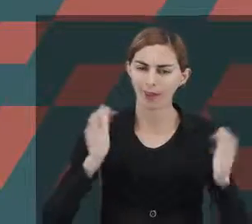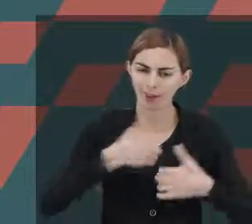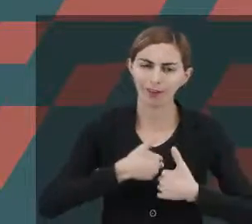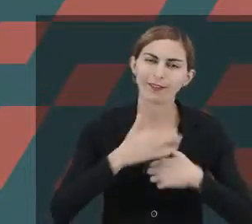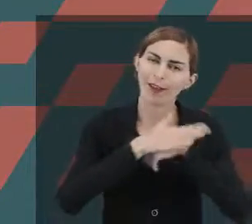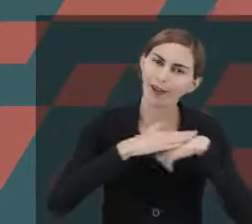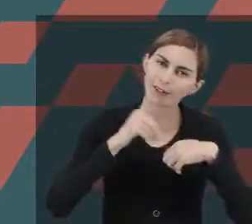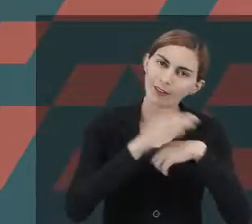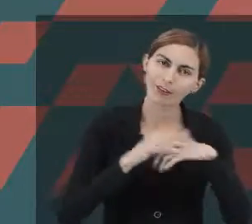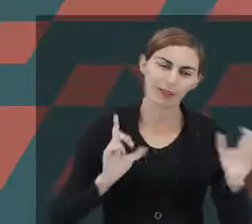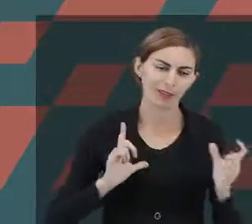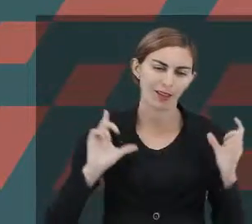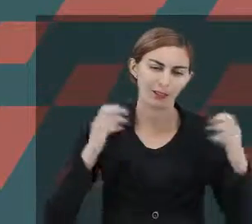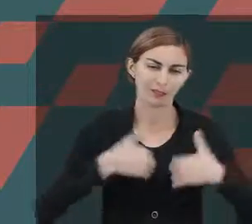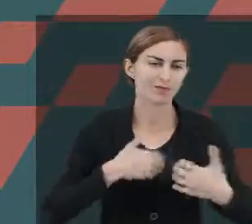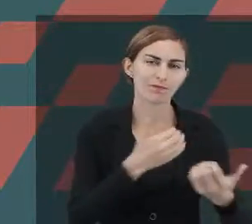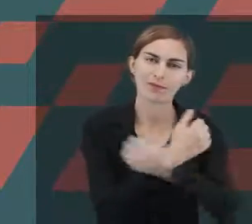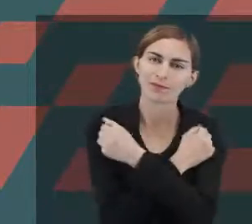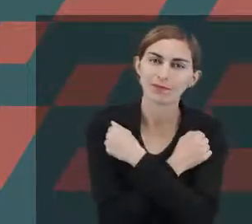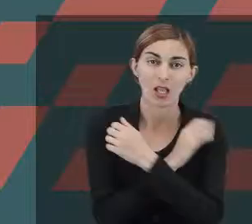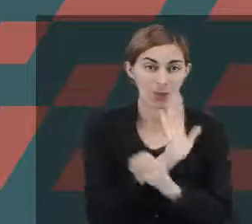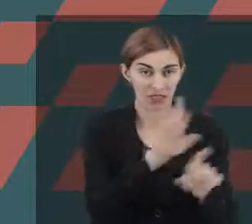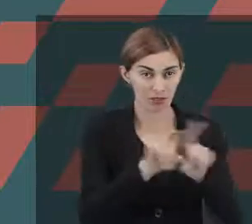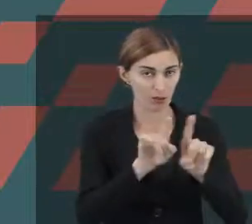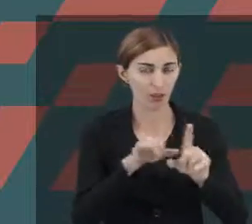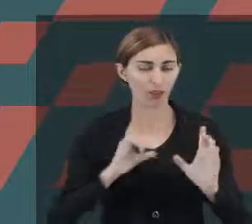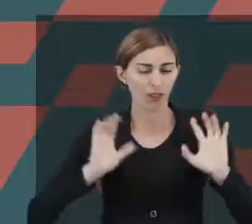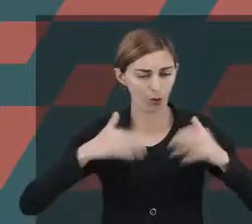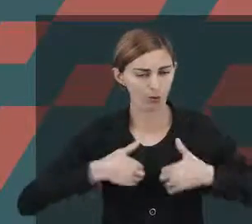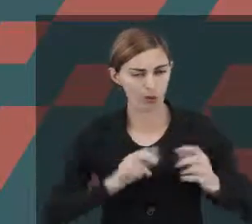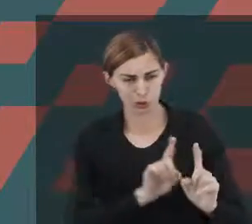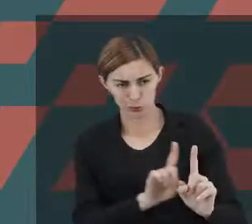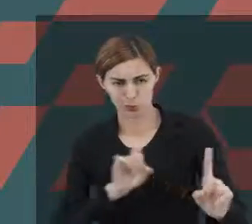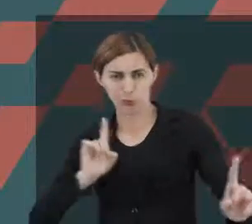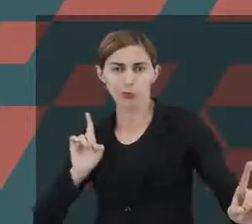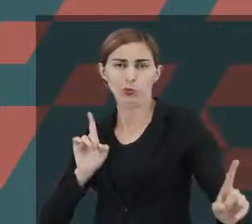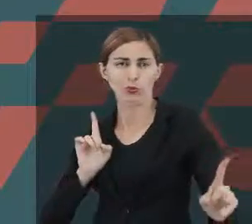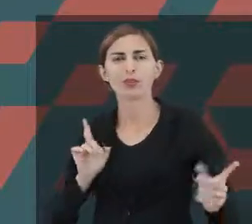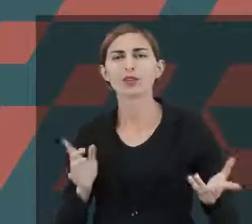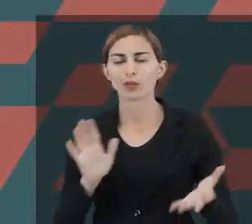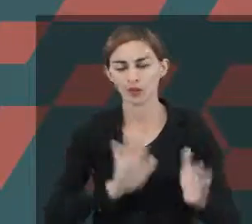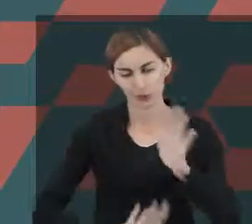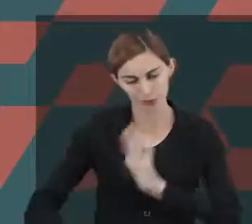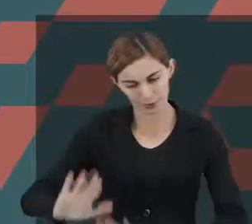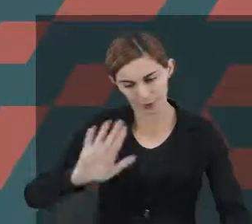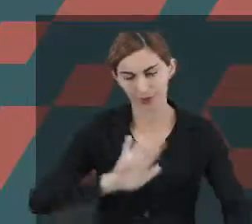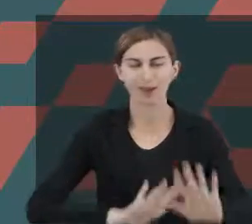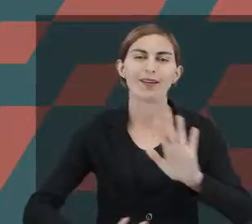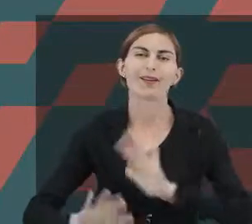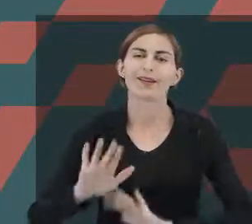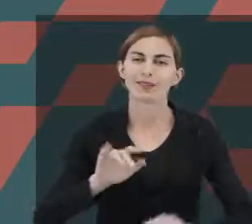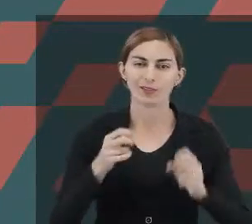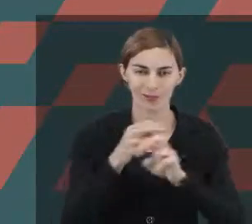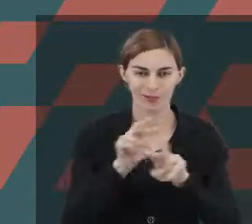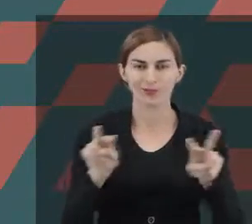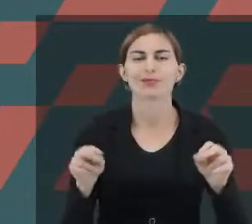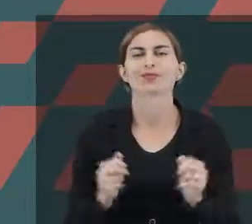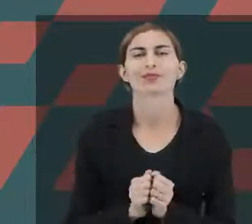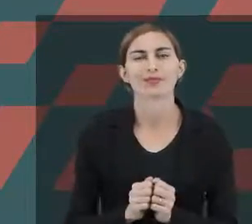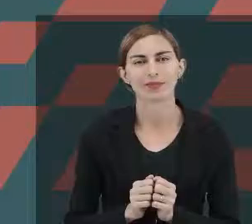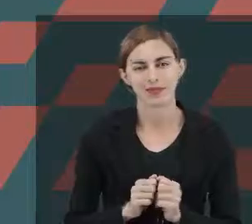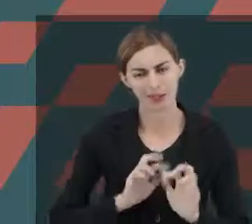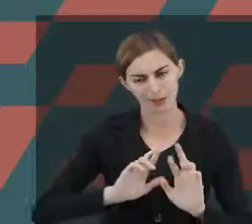são extremamente carinhosos. Mas também existem aqueles que não querem nem chegar junto. Então nós precisamos ter muito cuidado nesse mediar também.